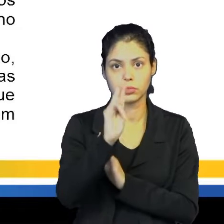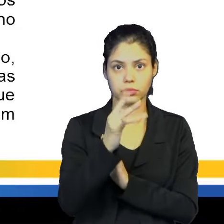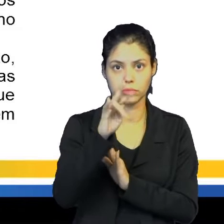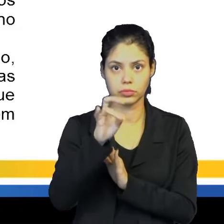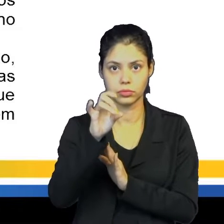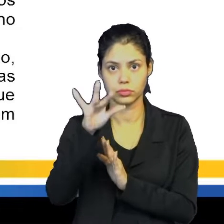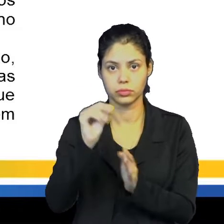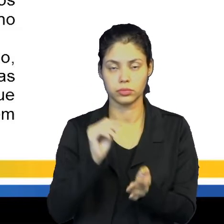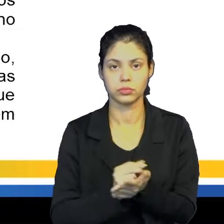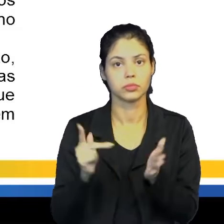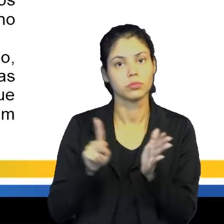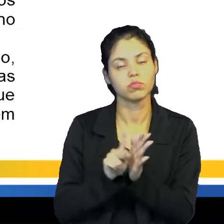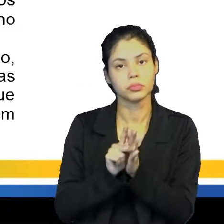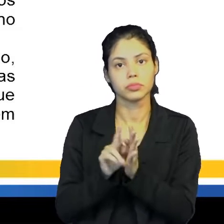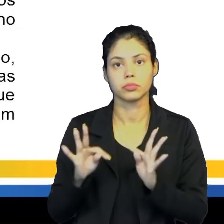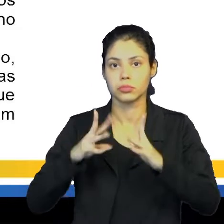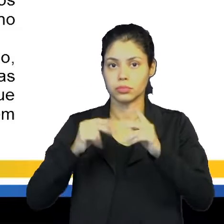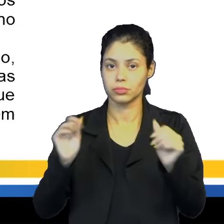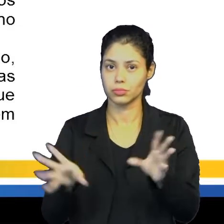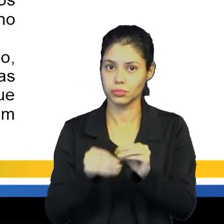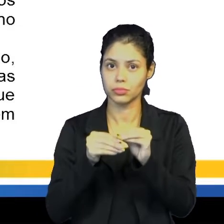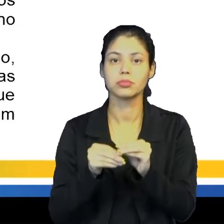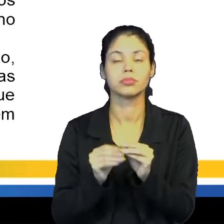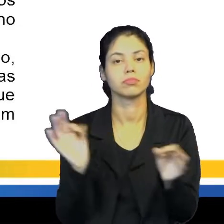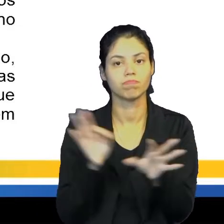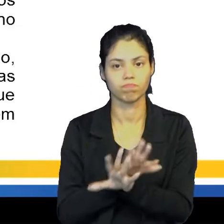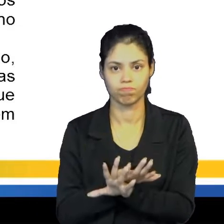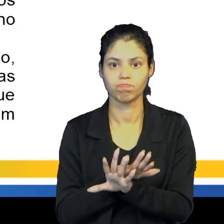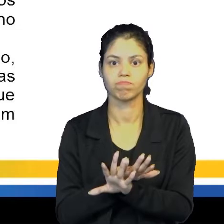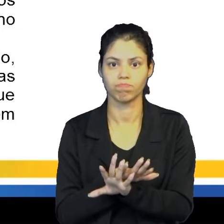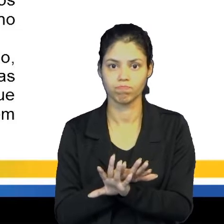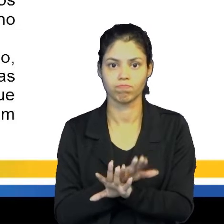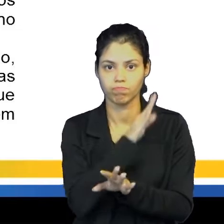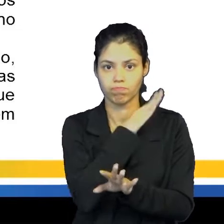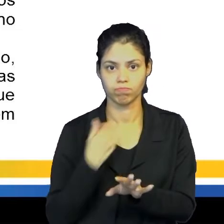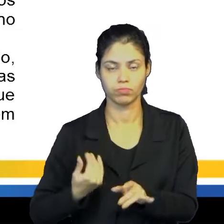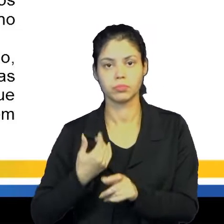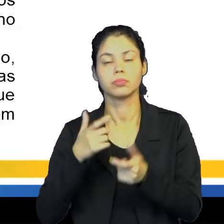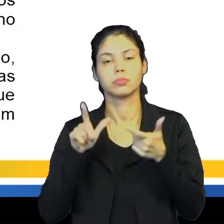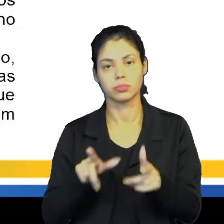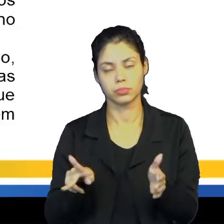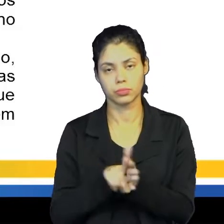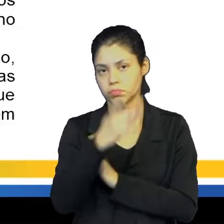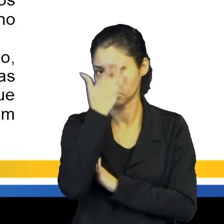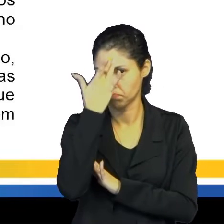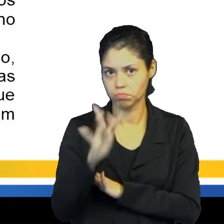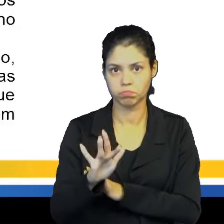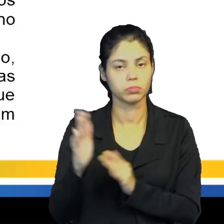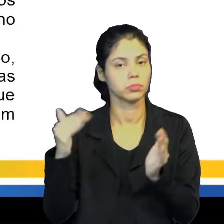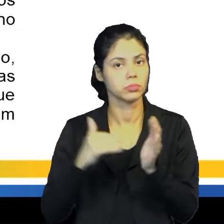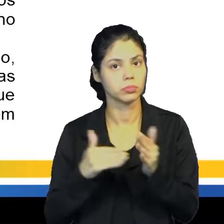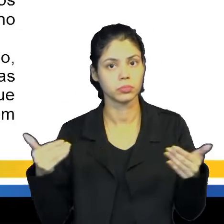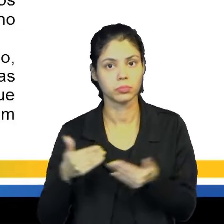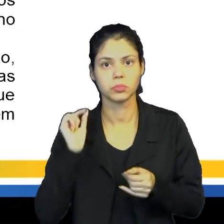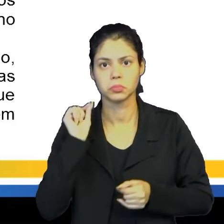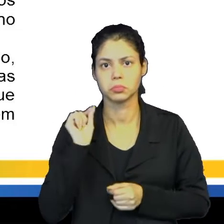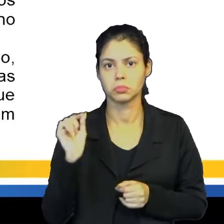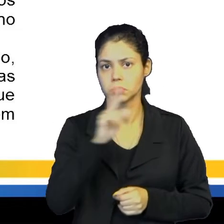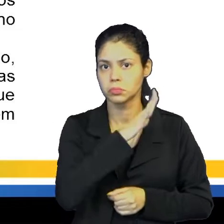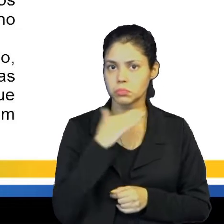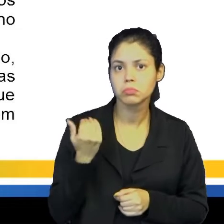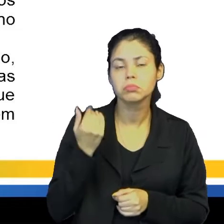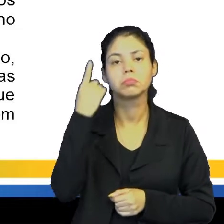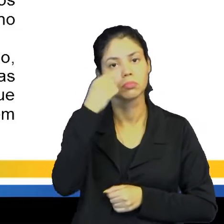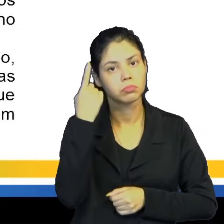ele voltou, esse assentamento, ele estava completamente destruído e os habitantes deles estavam mortos. Os historiadores não sabem, né, precisar o que matou os